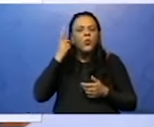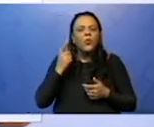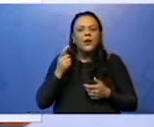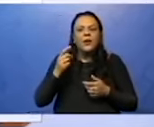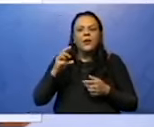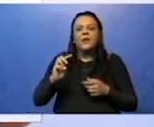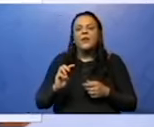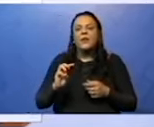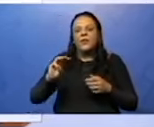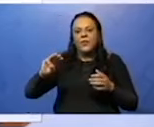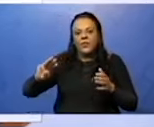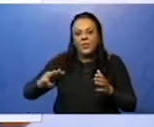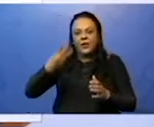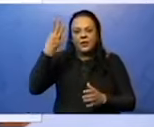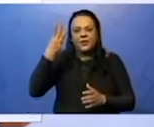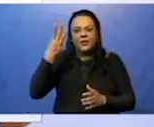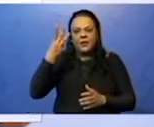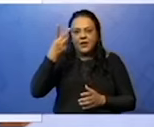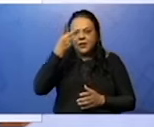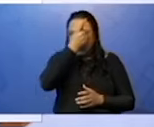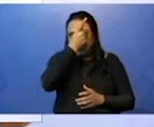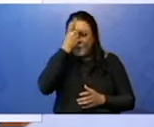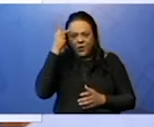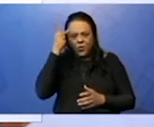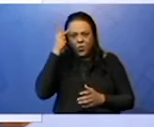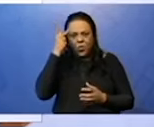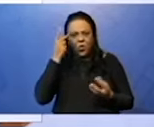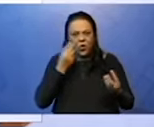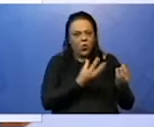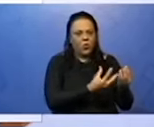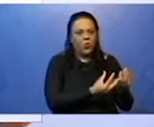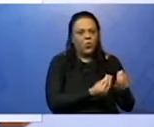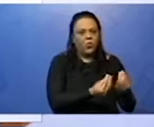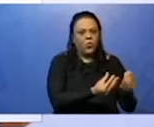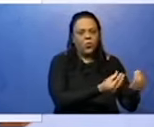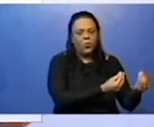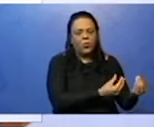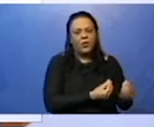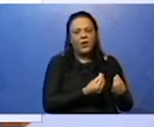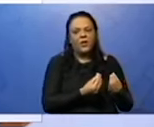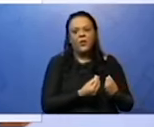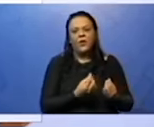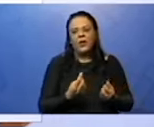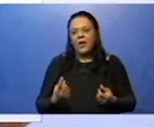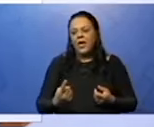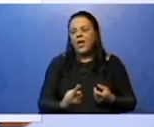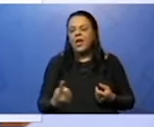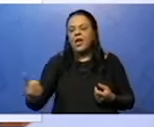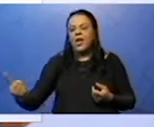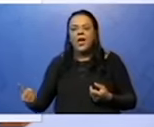fotografaram, telefonaram, falaram, ou falou, ou